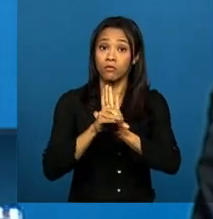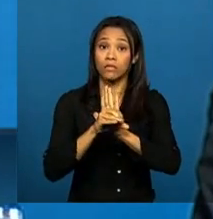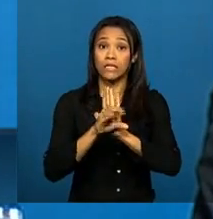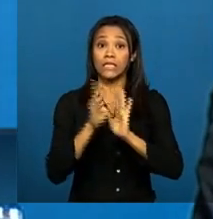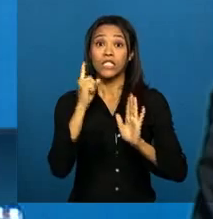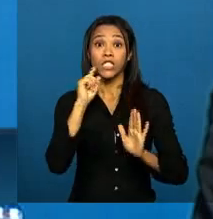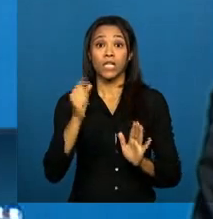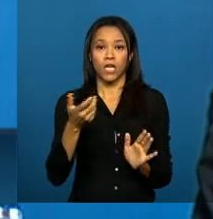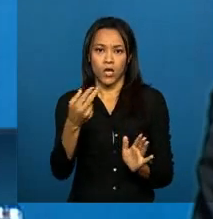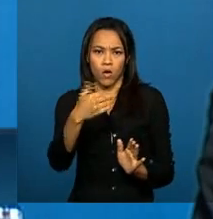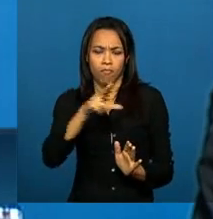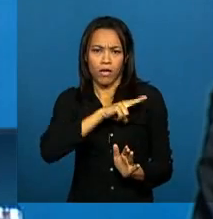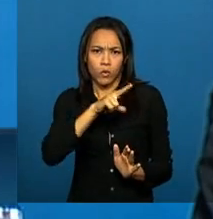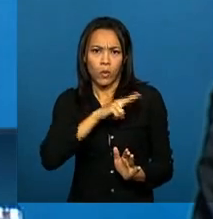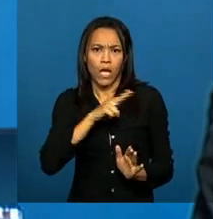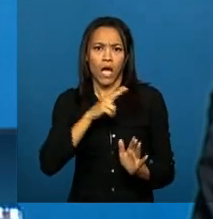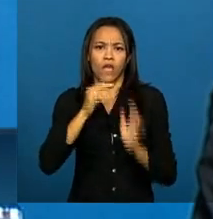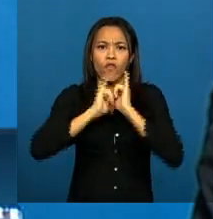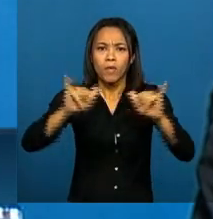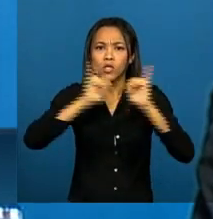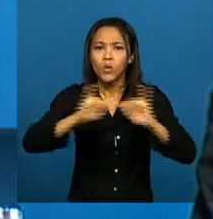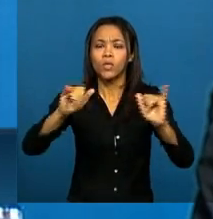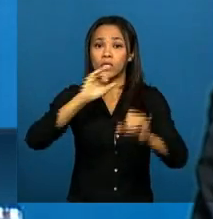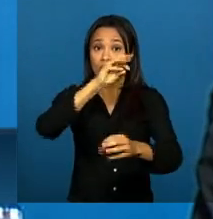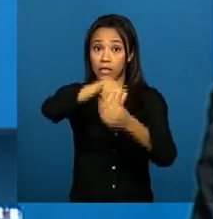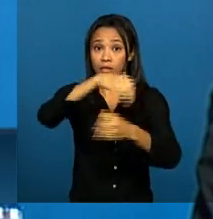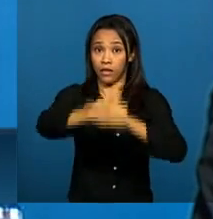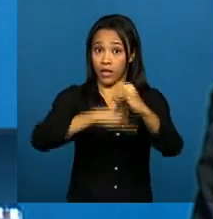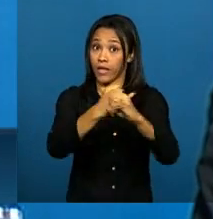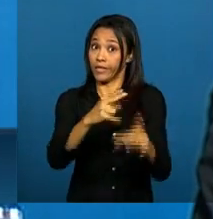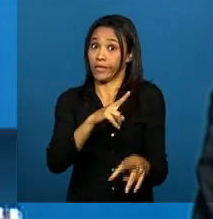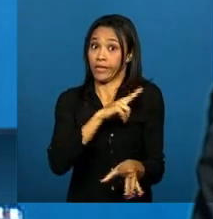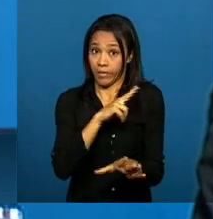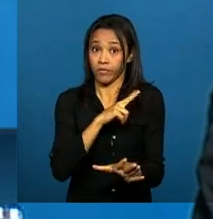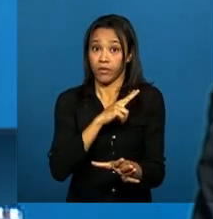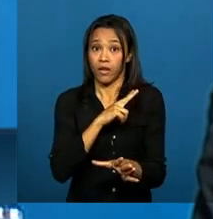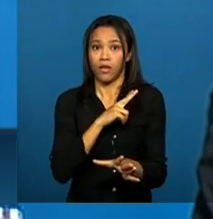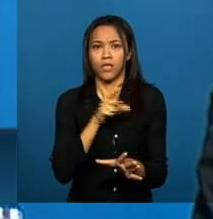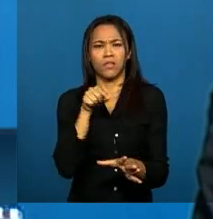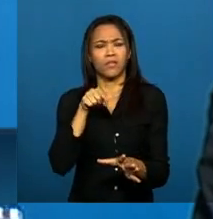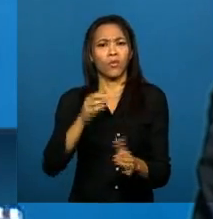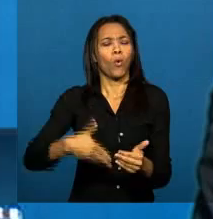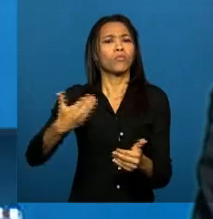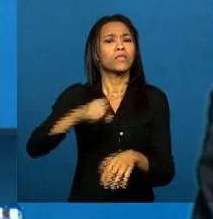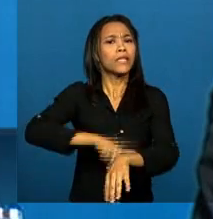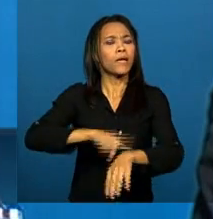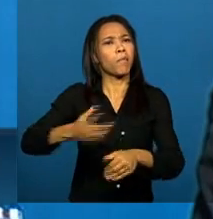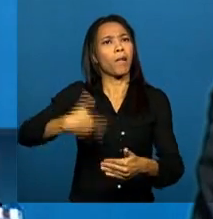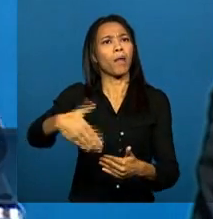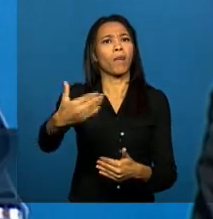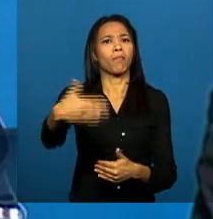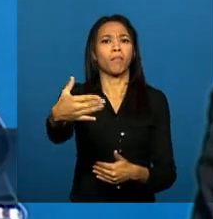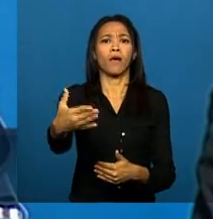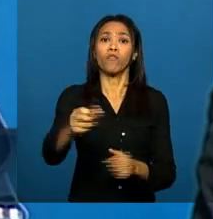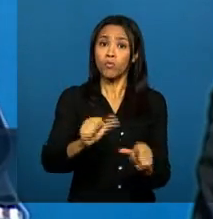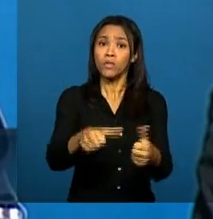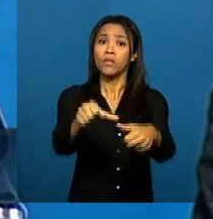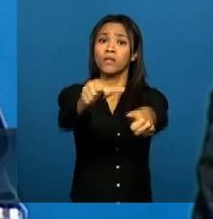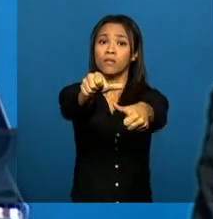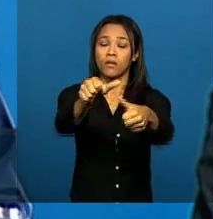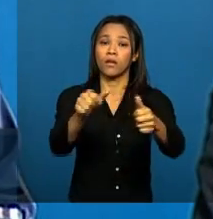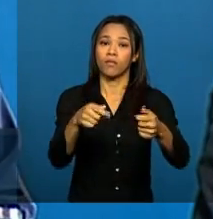pós questões internacionais se modificaram bastante. Então, foi necessário ao Ministério da